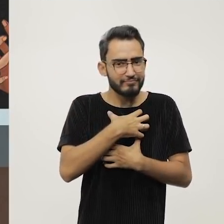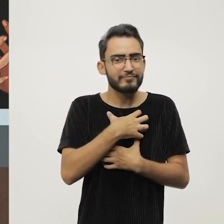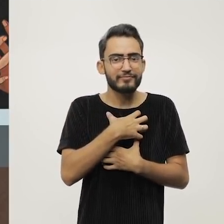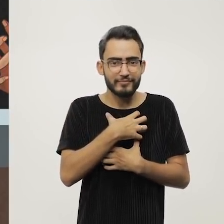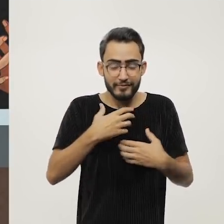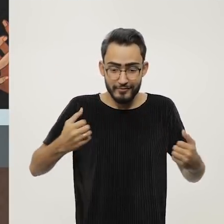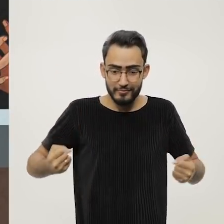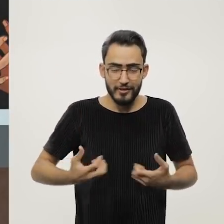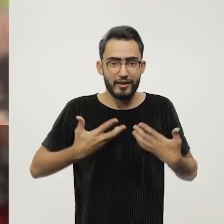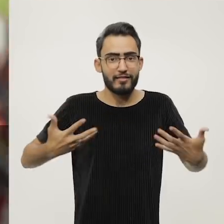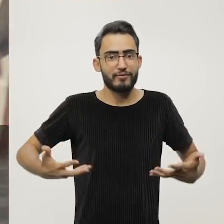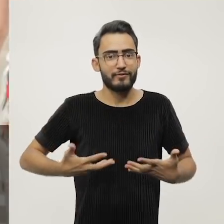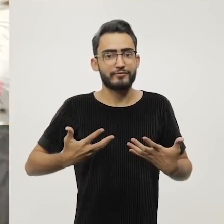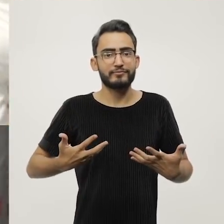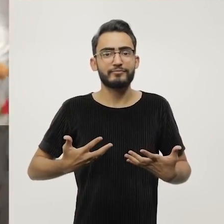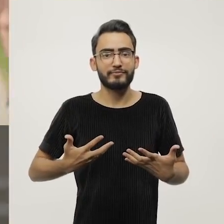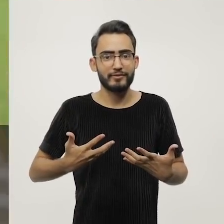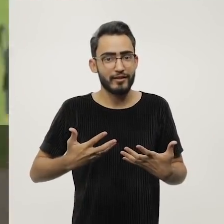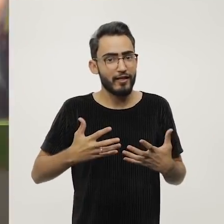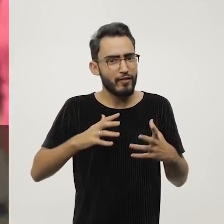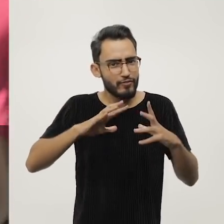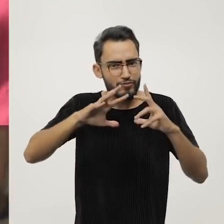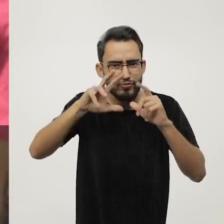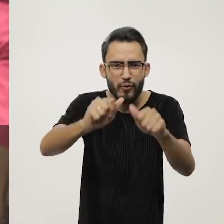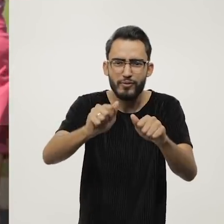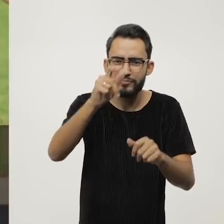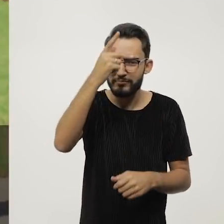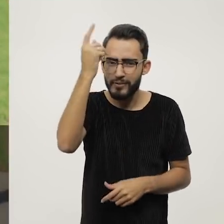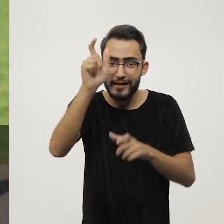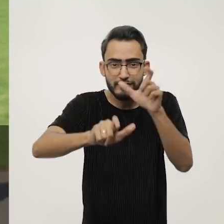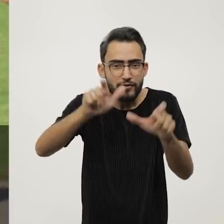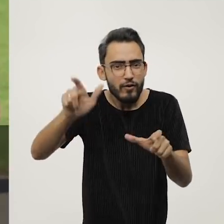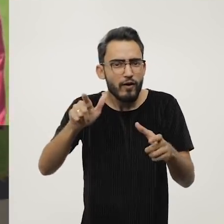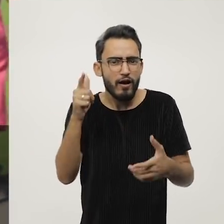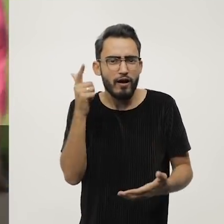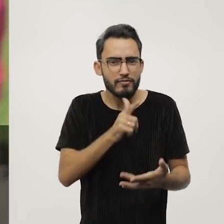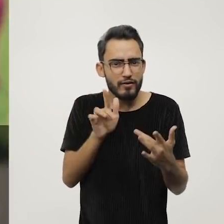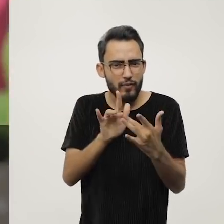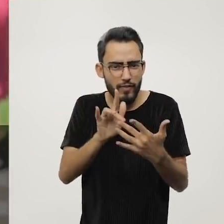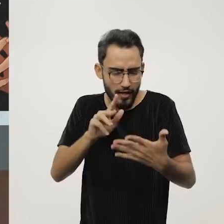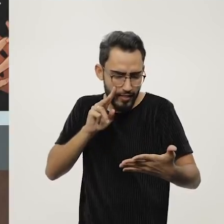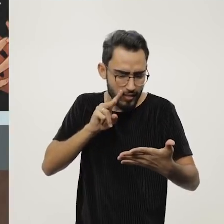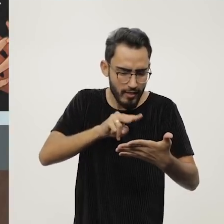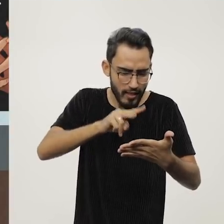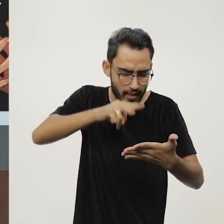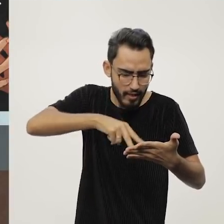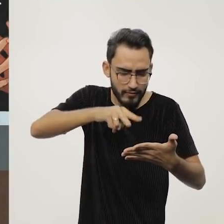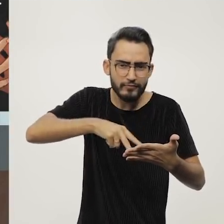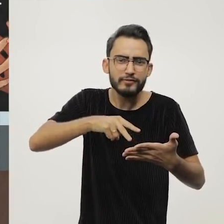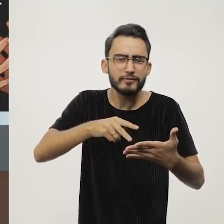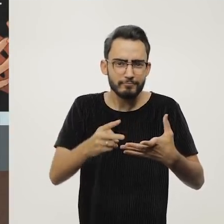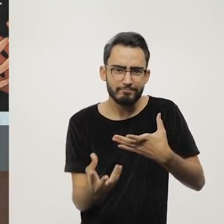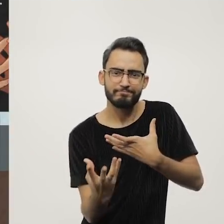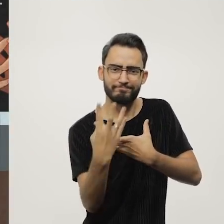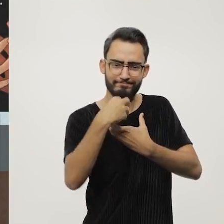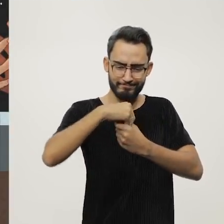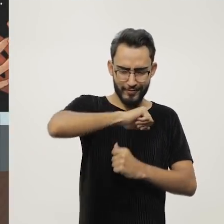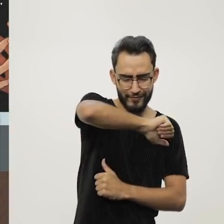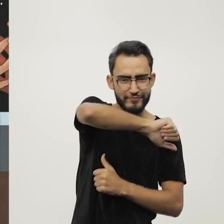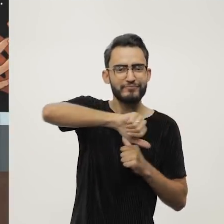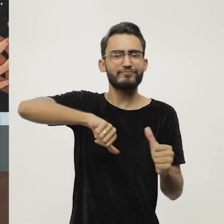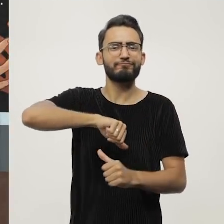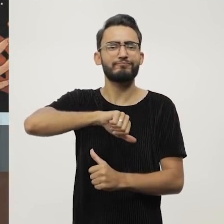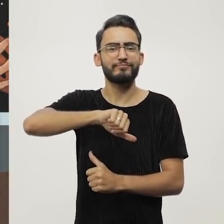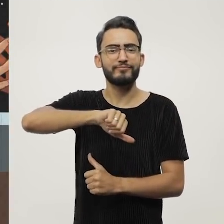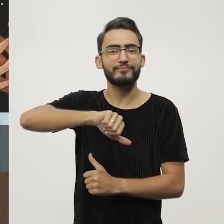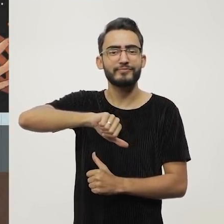É inspirador. E todas as pessoas que tiverem contato com o livro, de alguma forma ali, algo vai mudar.